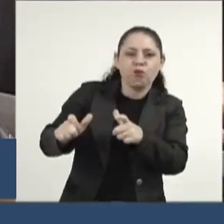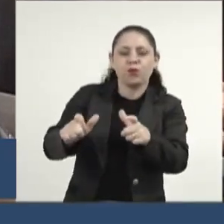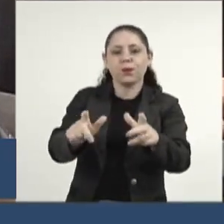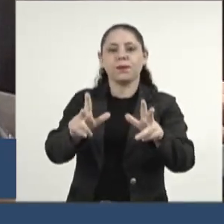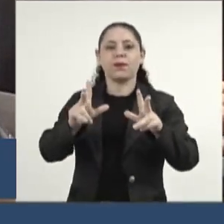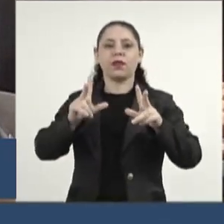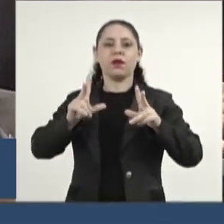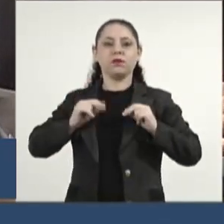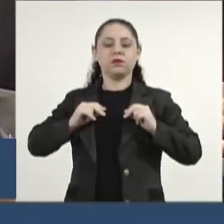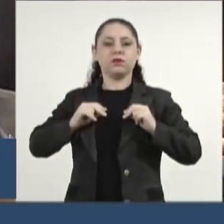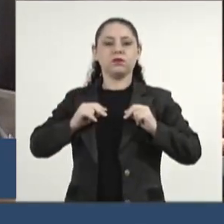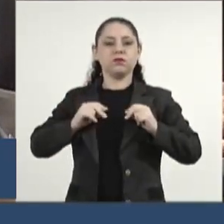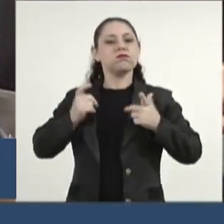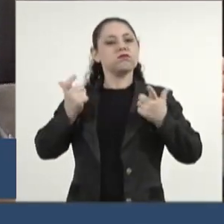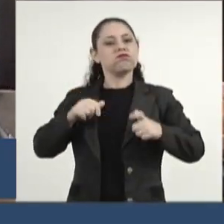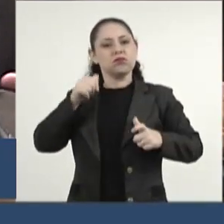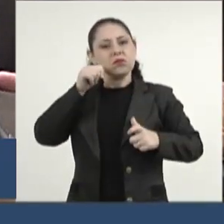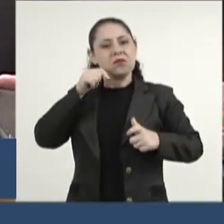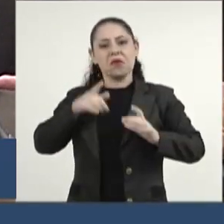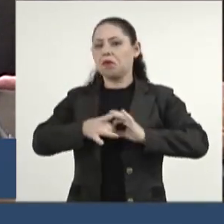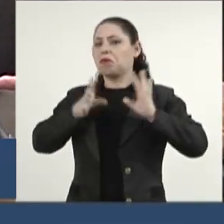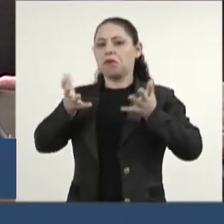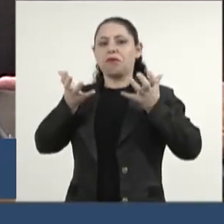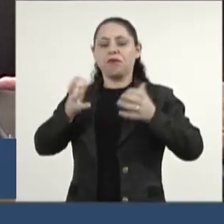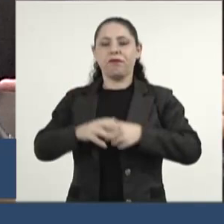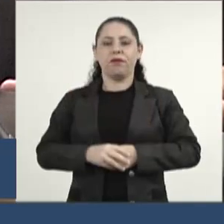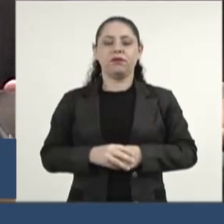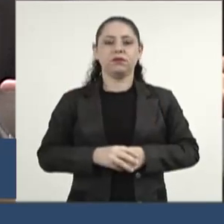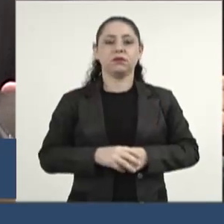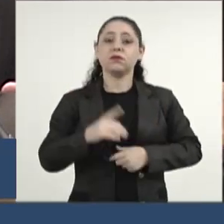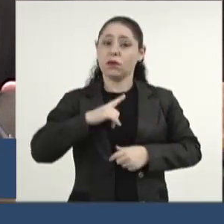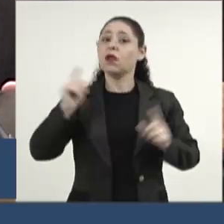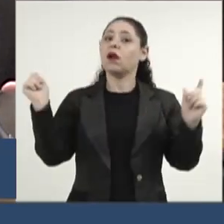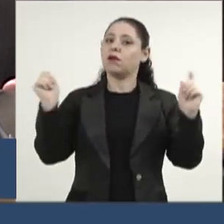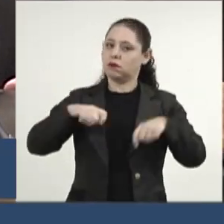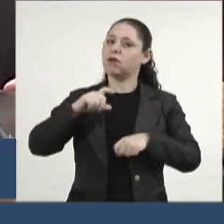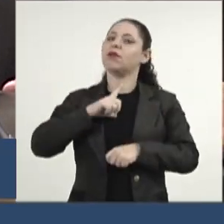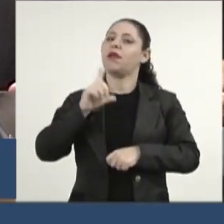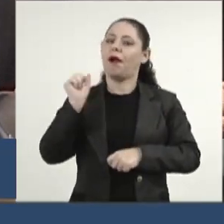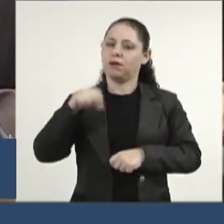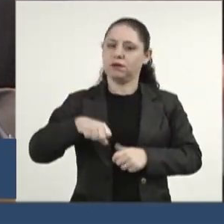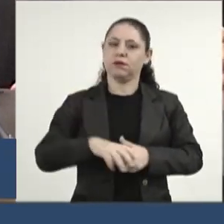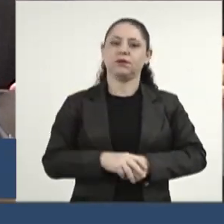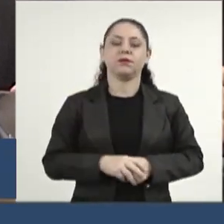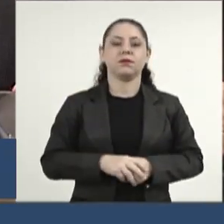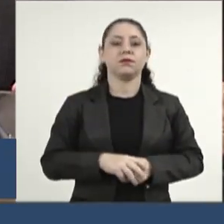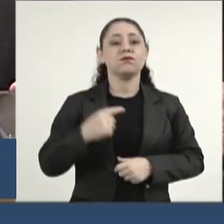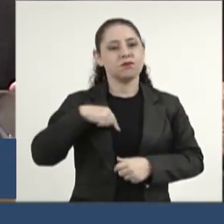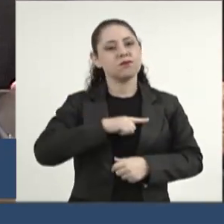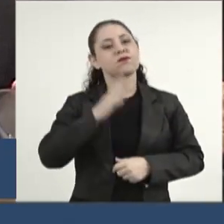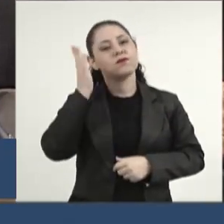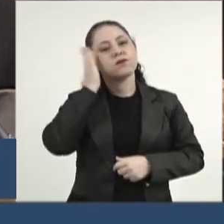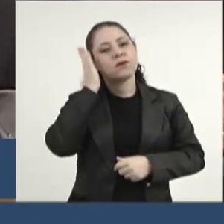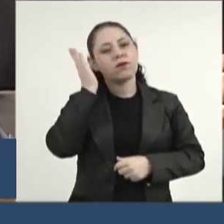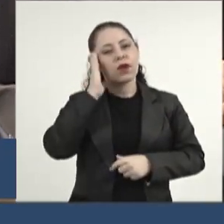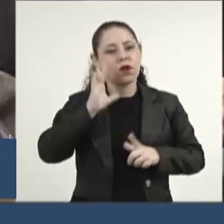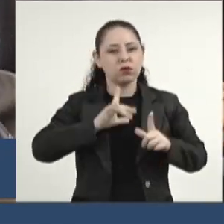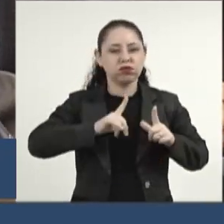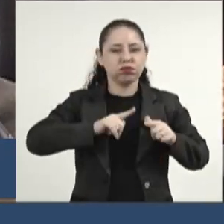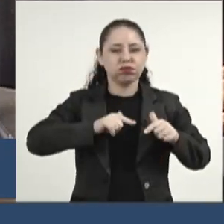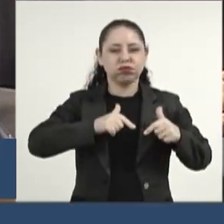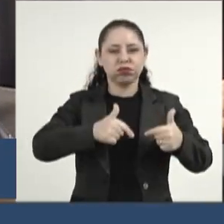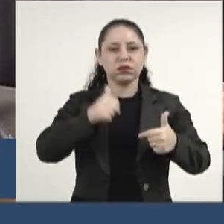merecedor. A mulher deve estar onde ela quer estar e ela tem capacidade para isso, apesar que nós sabemos que a luta